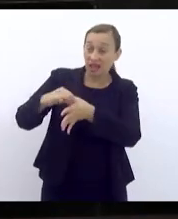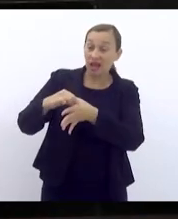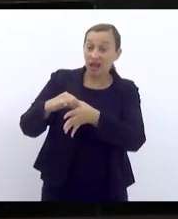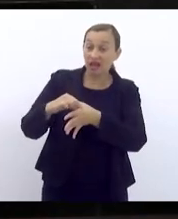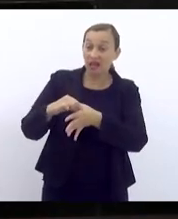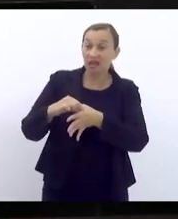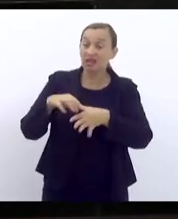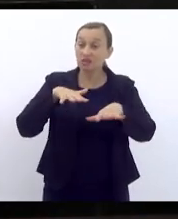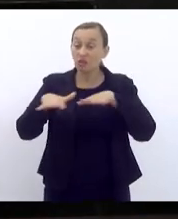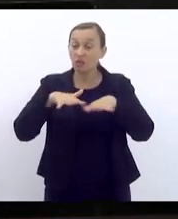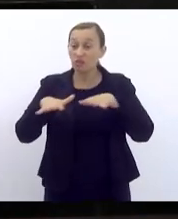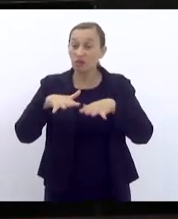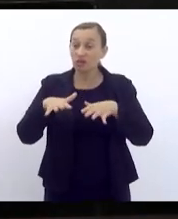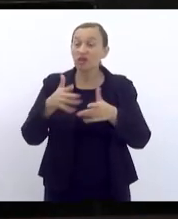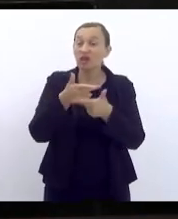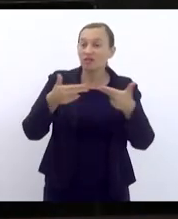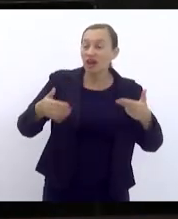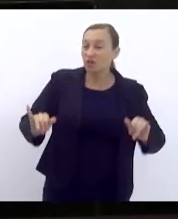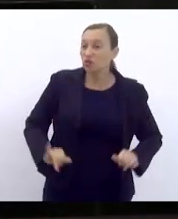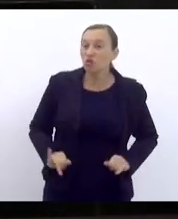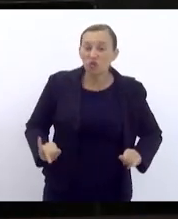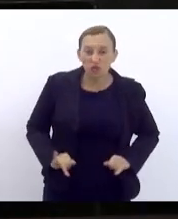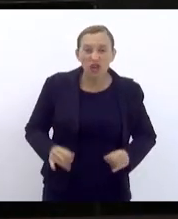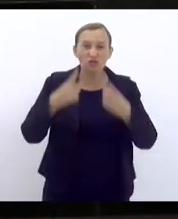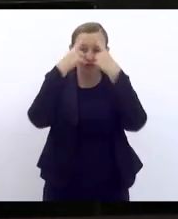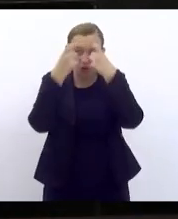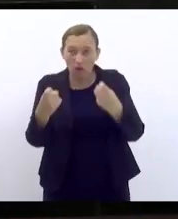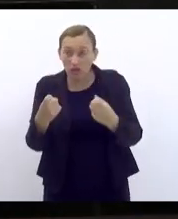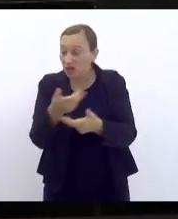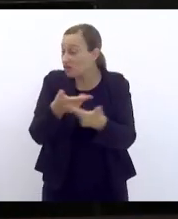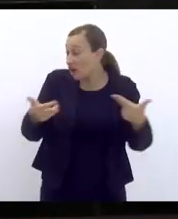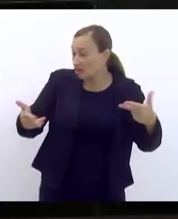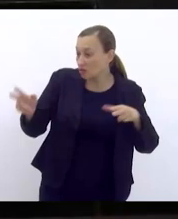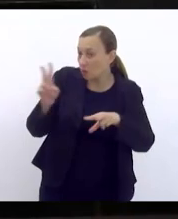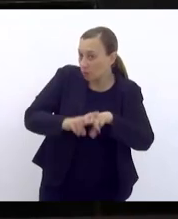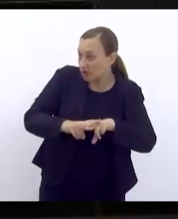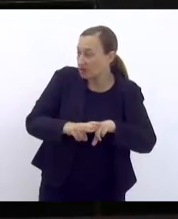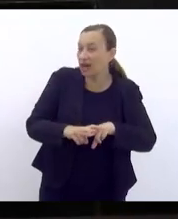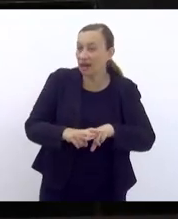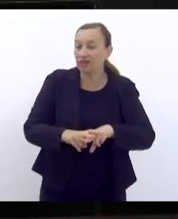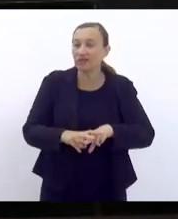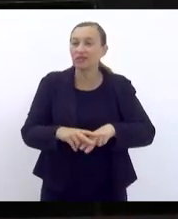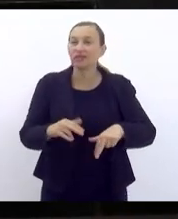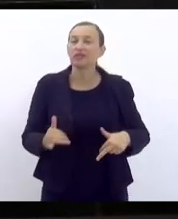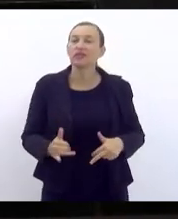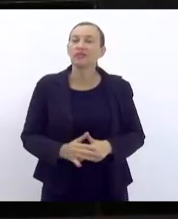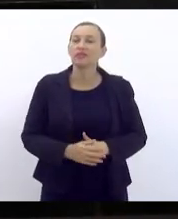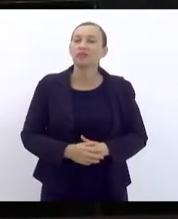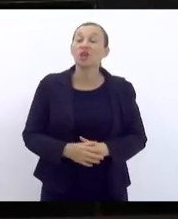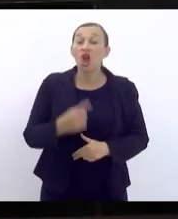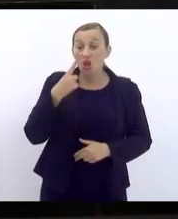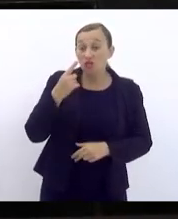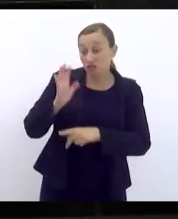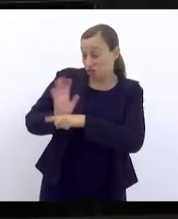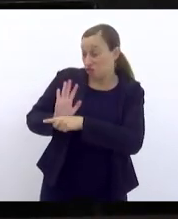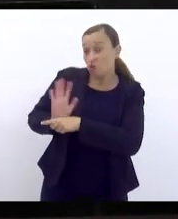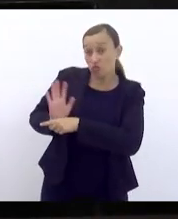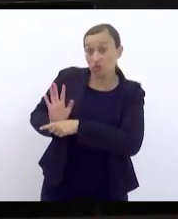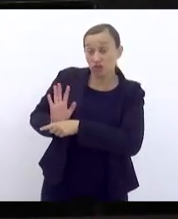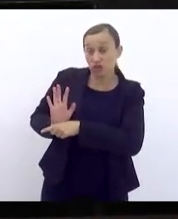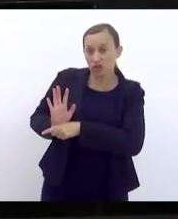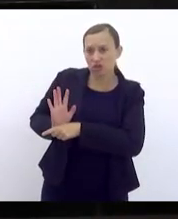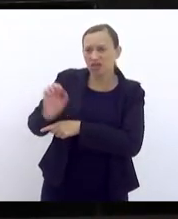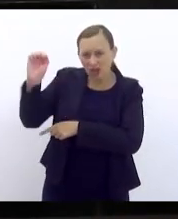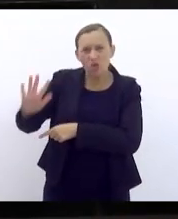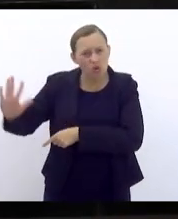seguramente muitas sofreram violência, muitas foram presas, eu vi recentemente filmes na